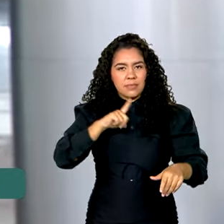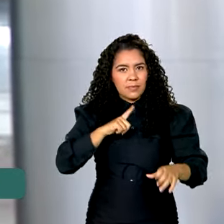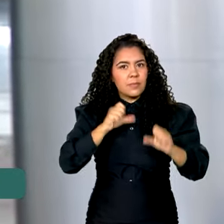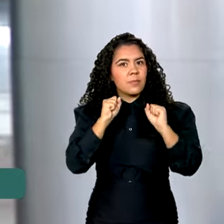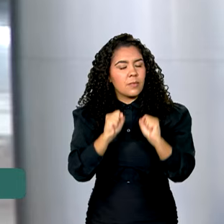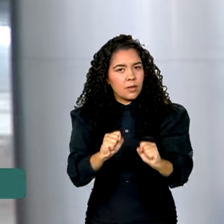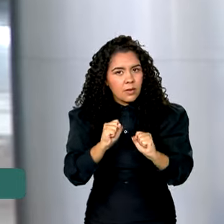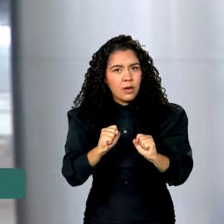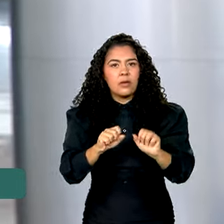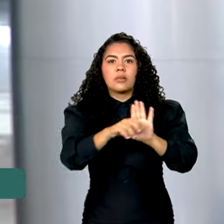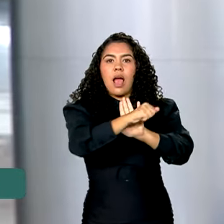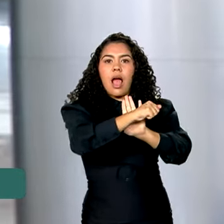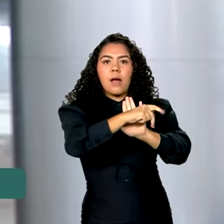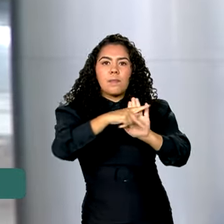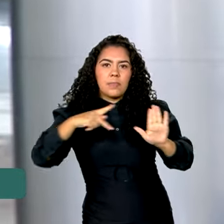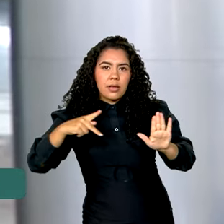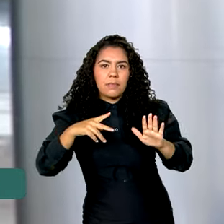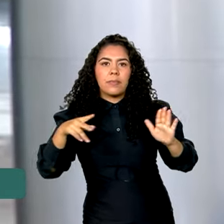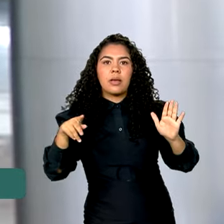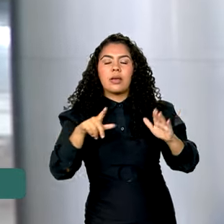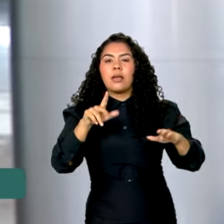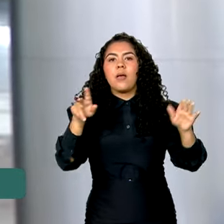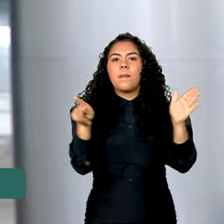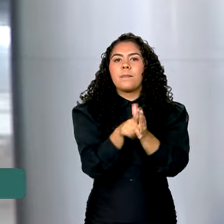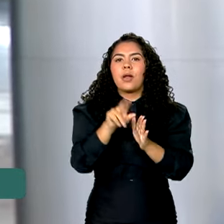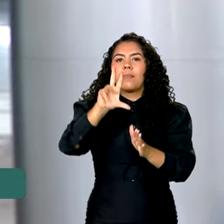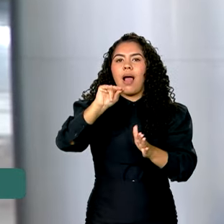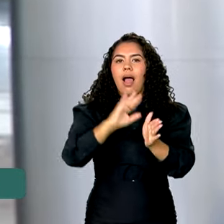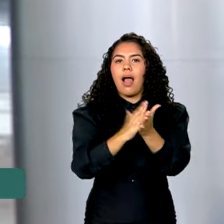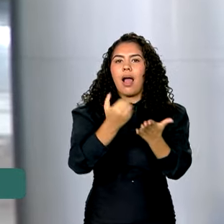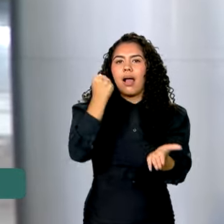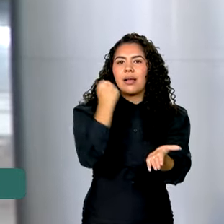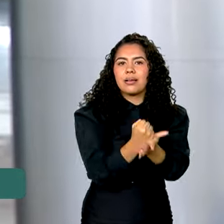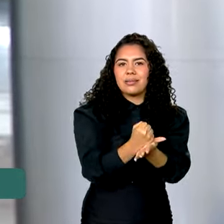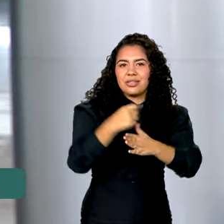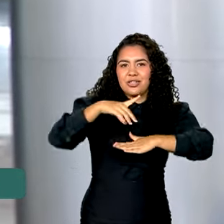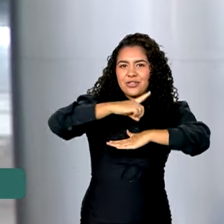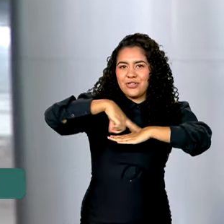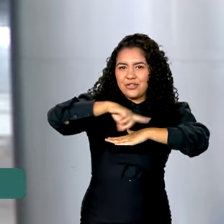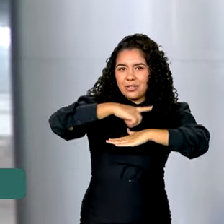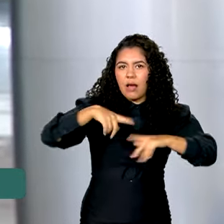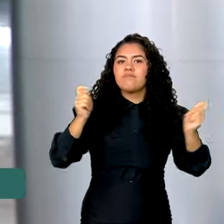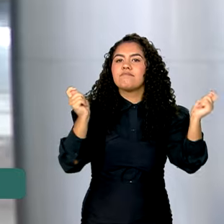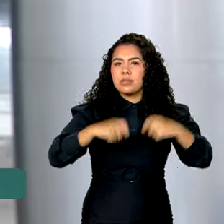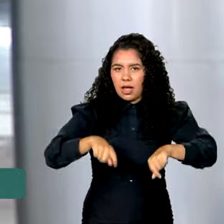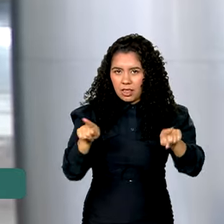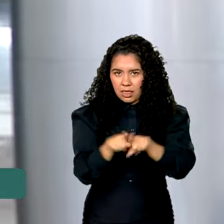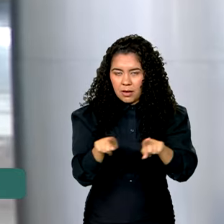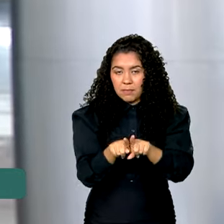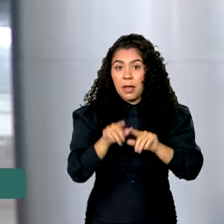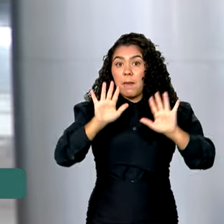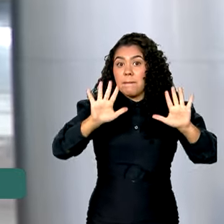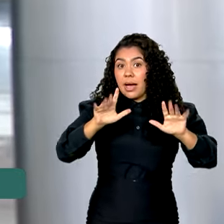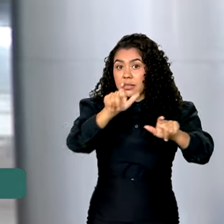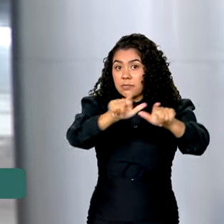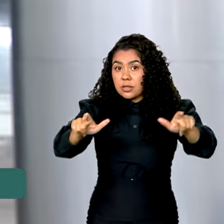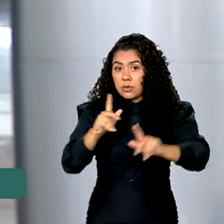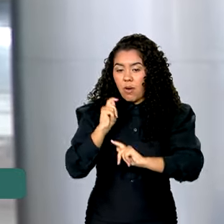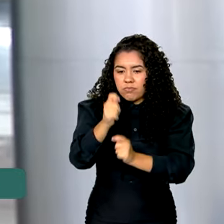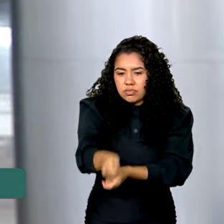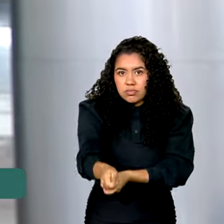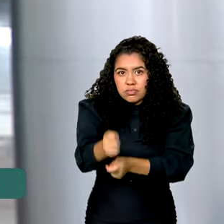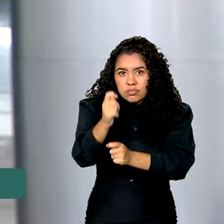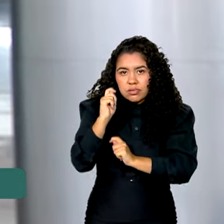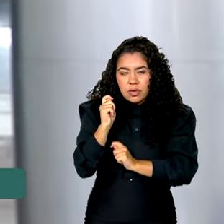feito pelo aplicativo da Carteira de Trabalho Digital. Já a adesão dos pescadores artesanais é feita de